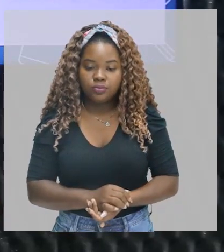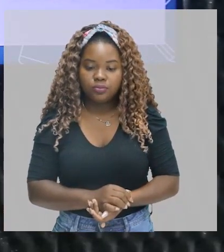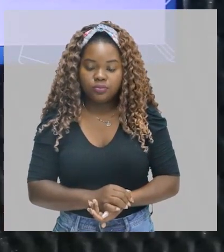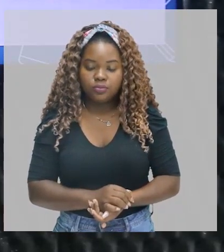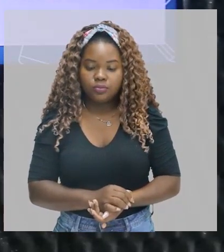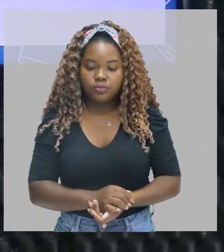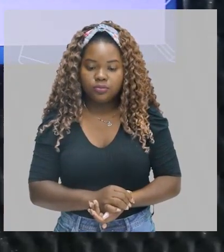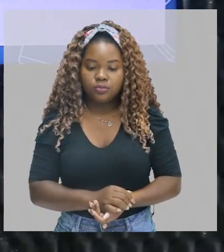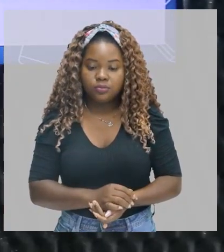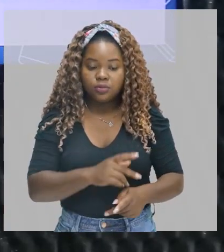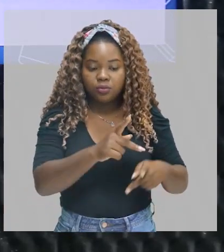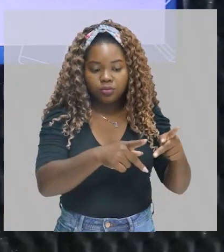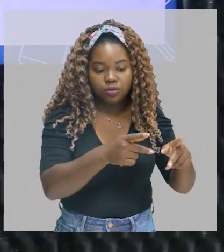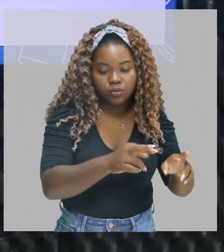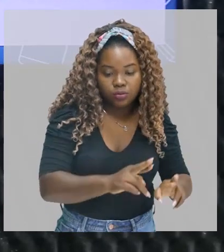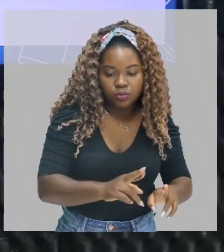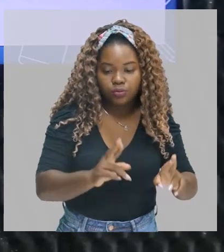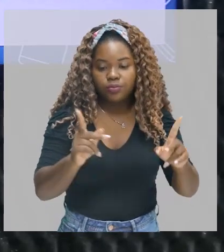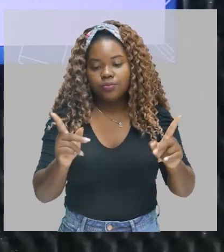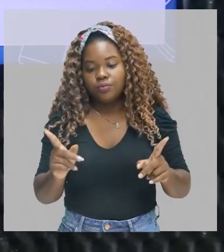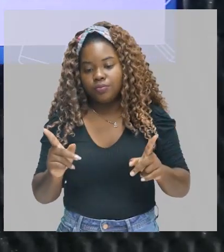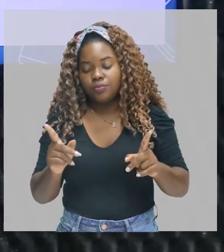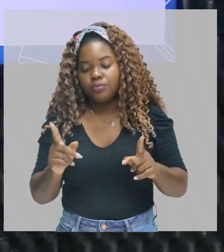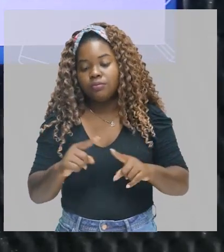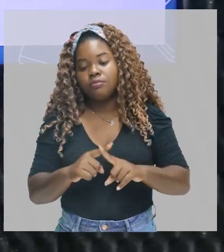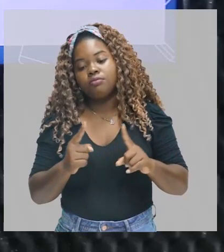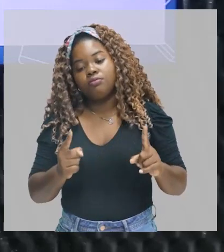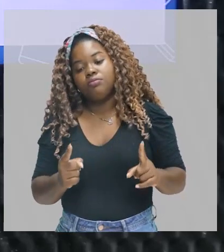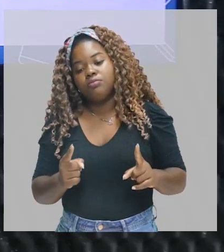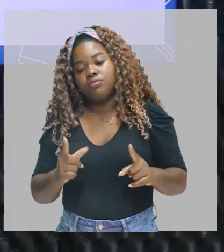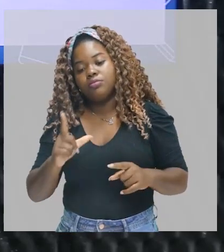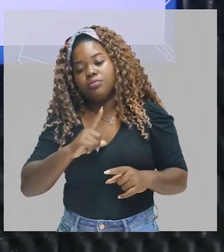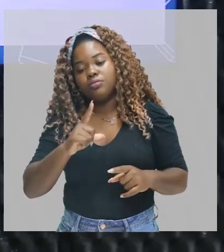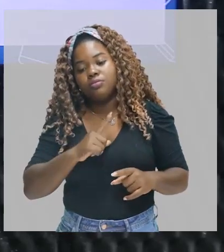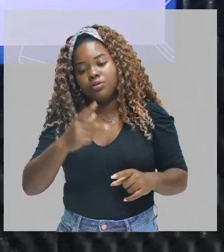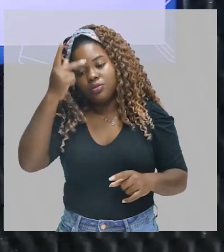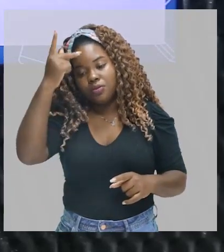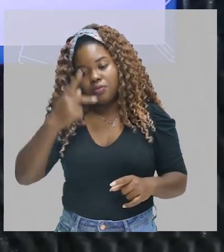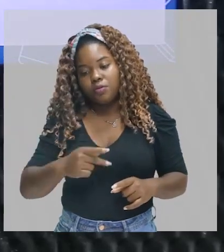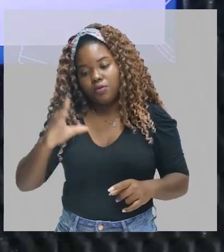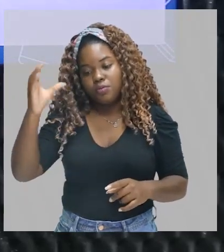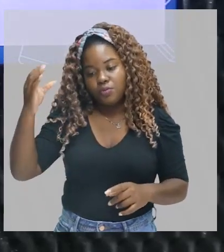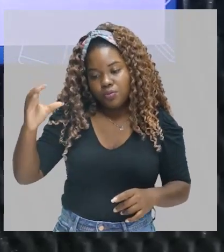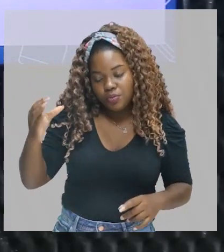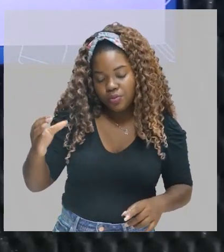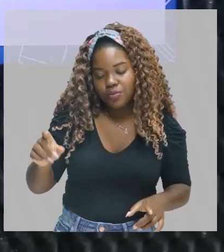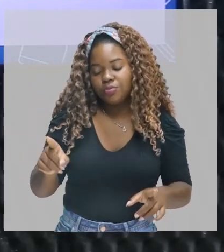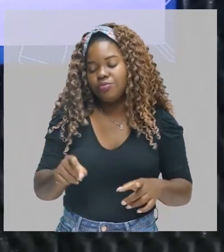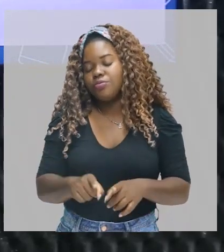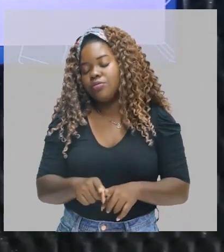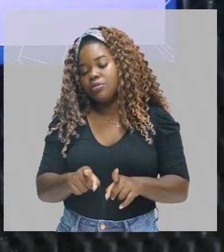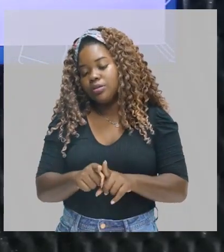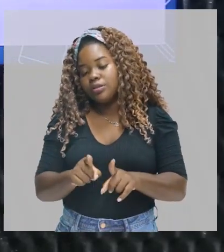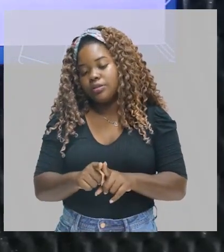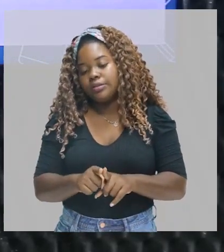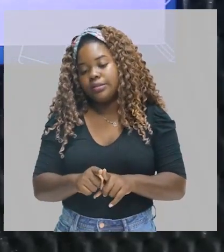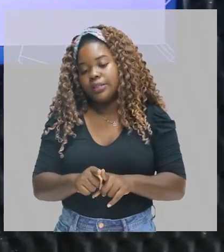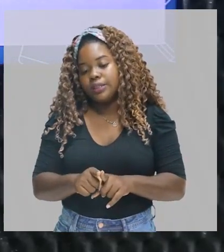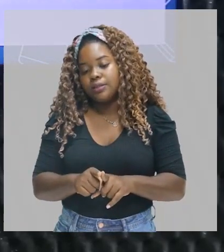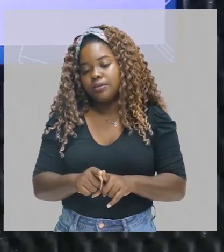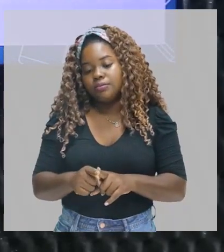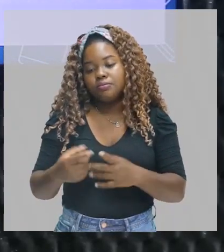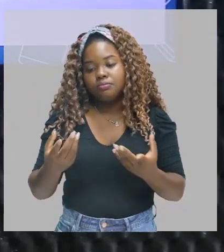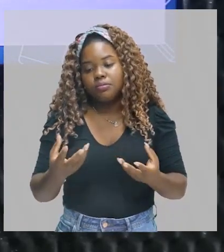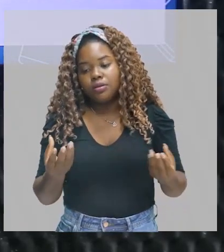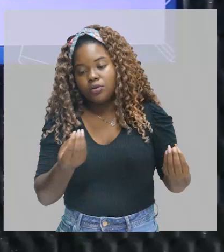É um povo diferente, mas que tem a sua própria cultura, o seu próprio, a sua própria maneira de